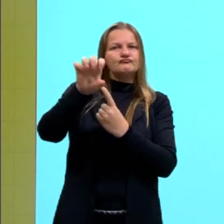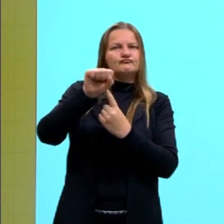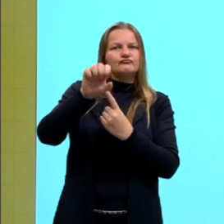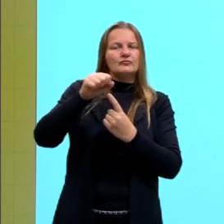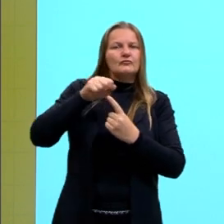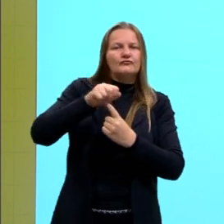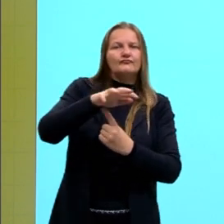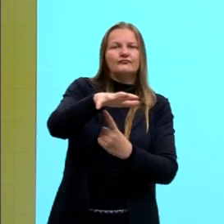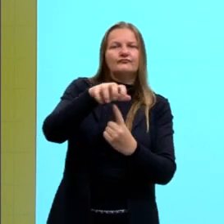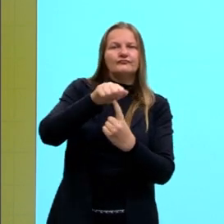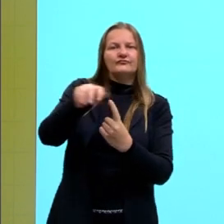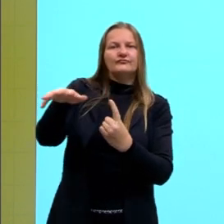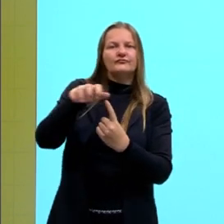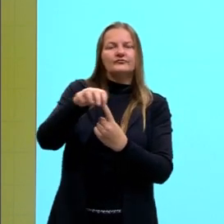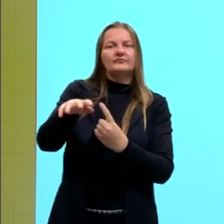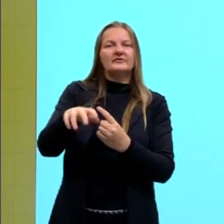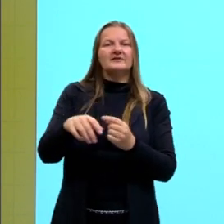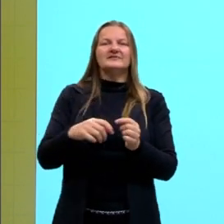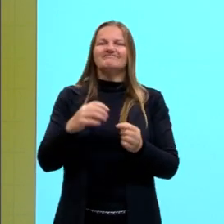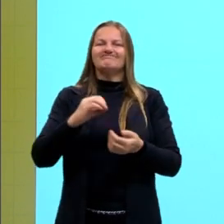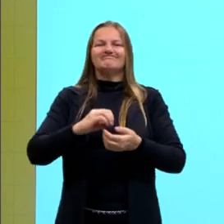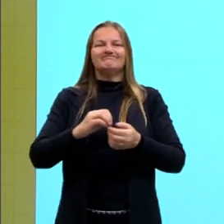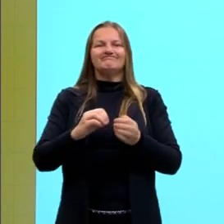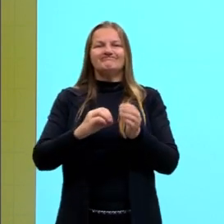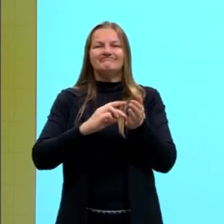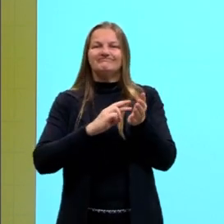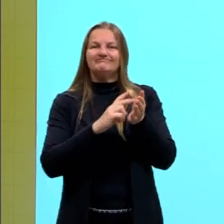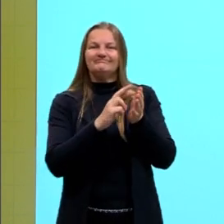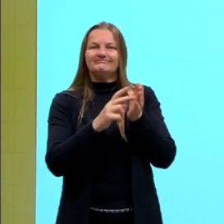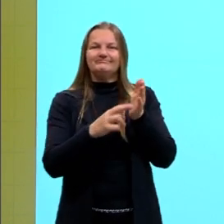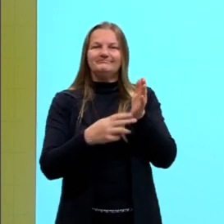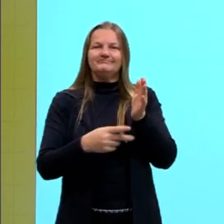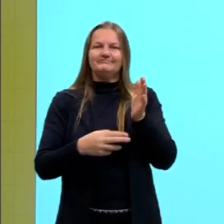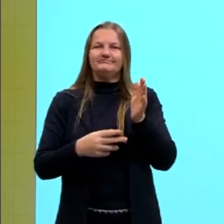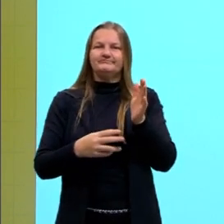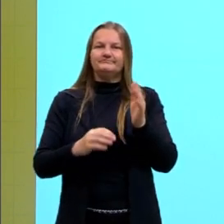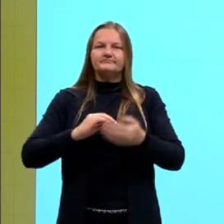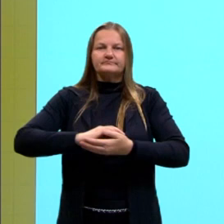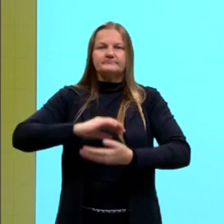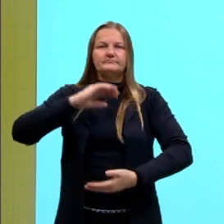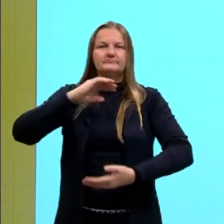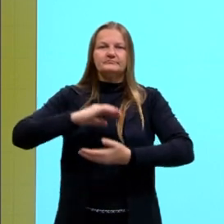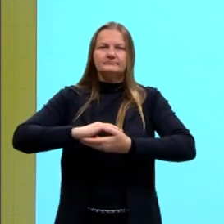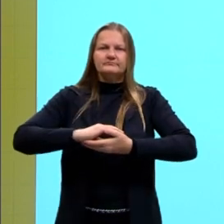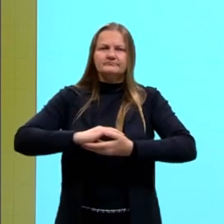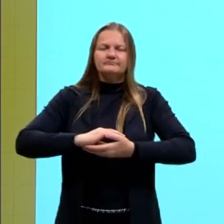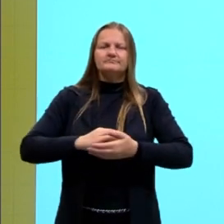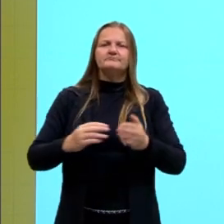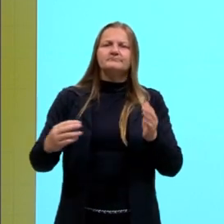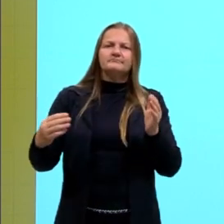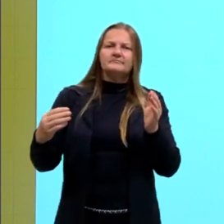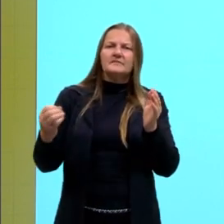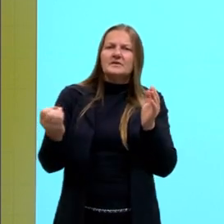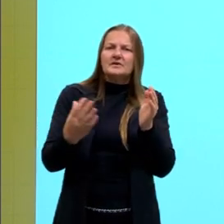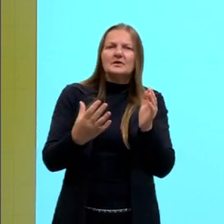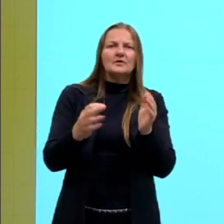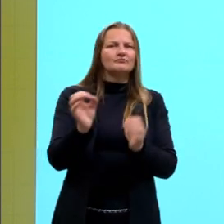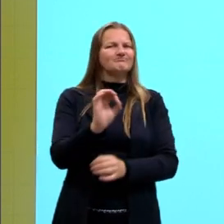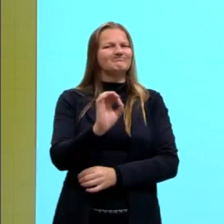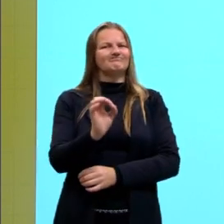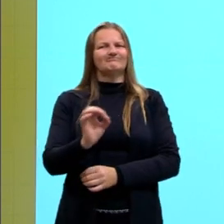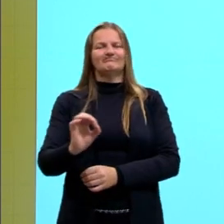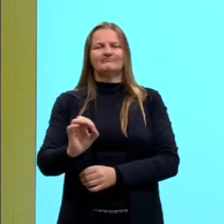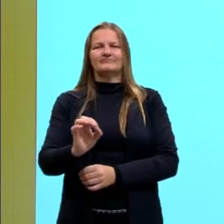justamente aquelas não renováveis, tá, gurizada? Então, ficando aí, nuclear, e aí anda 5% com a nuclear também, tá?